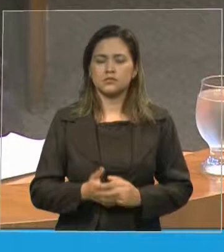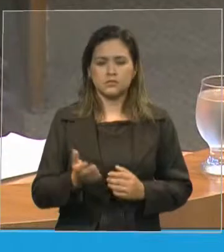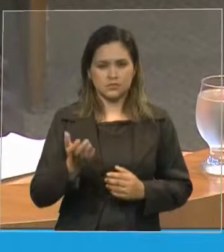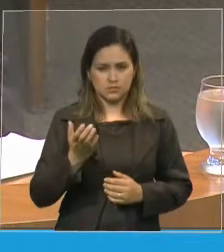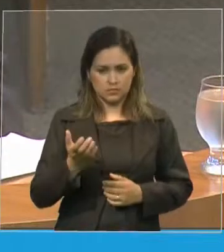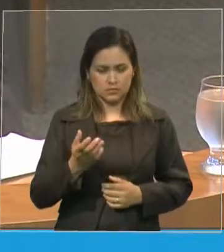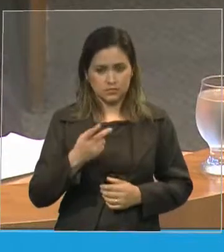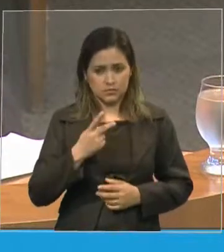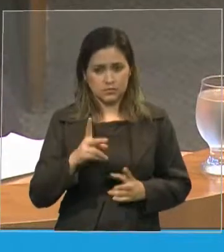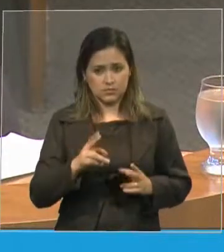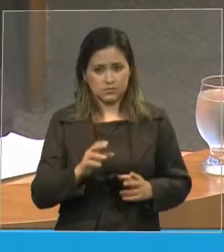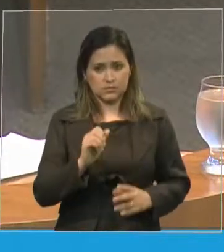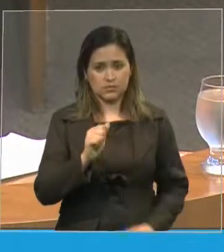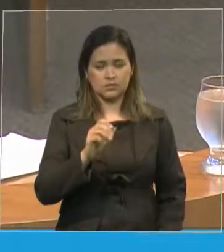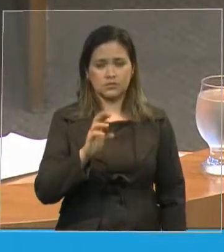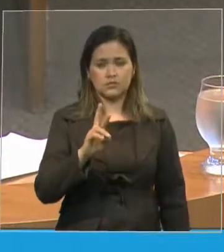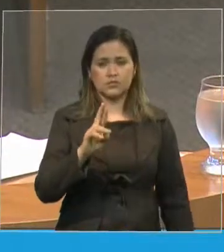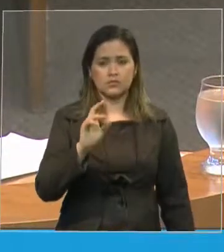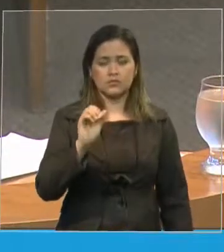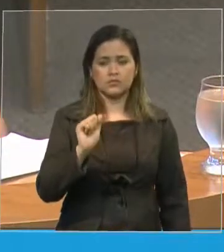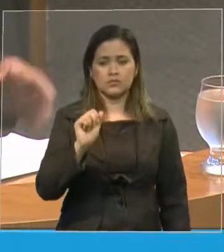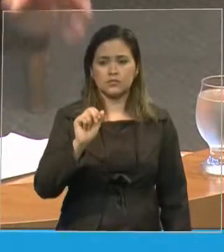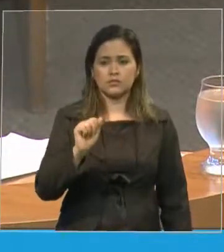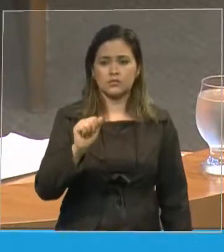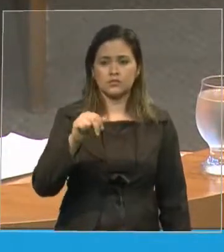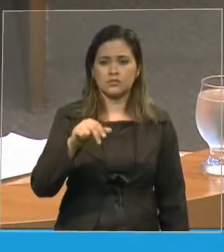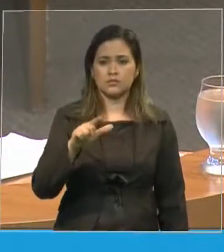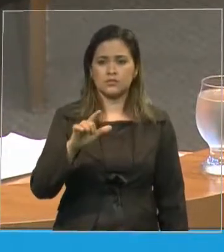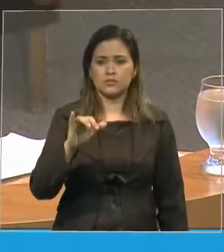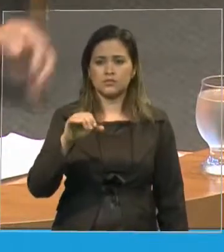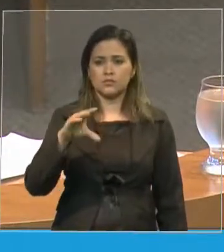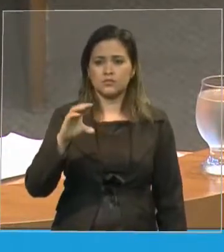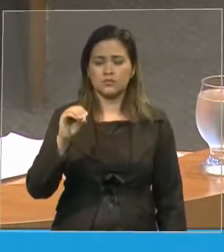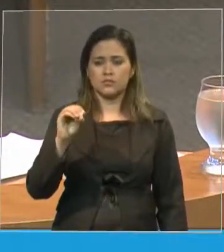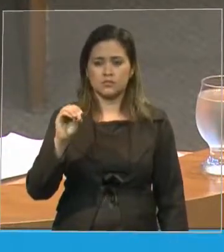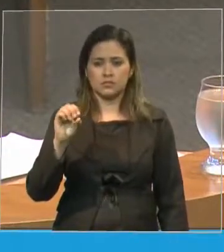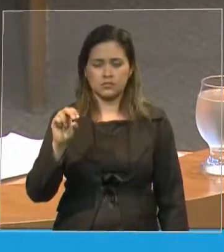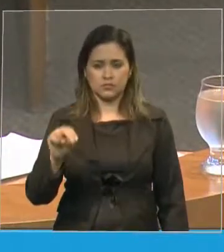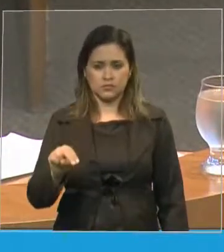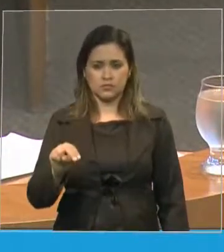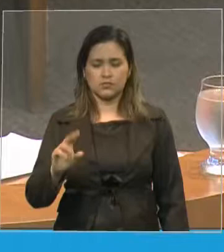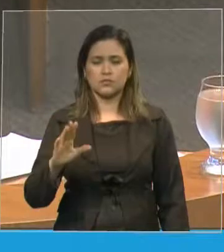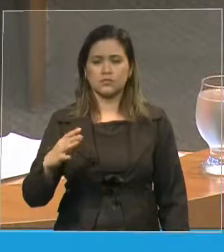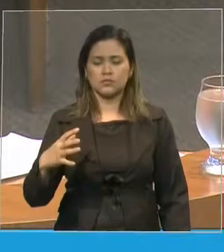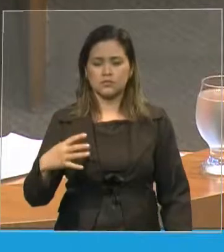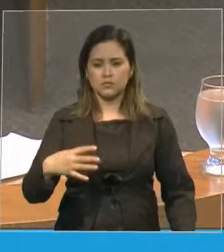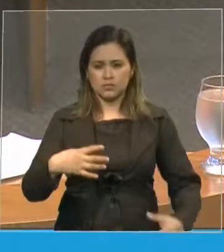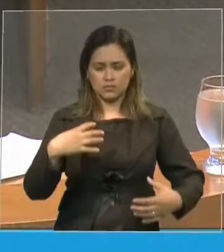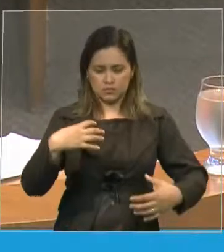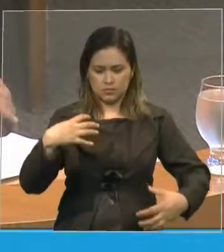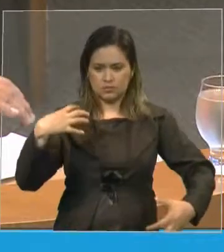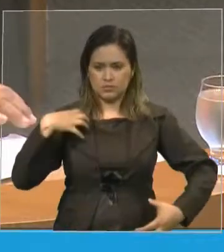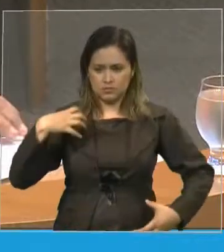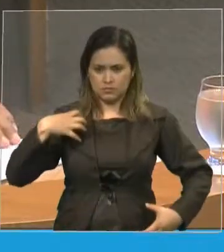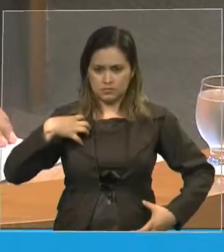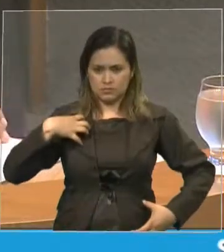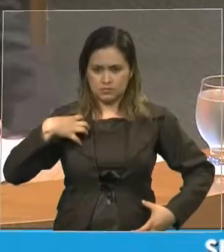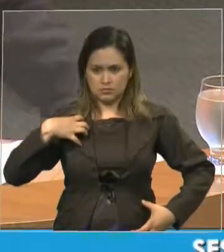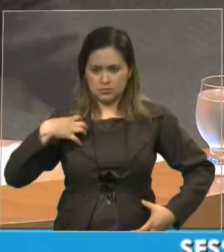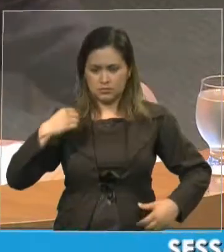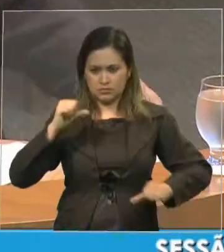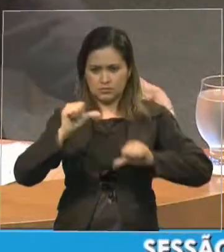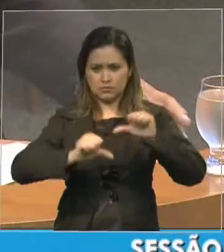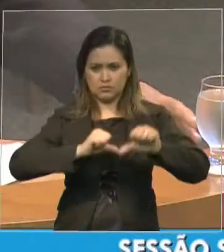quando ele passava a faixa ao seu sucessor ele